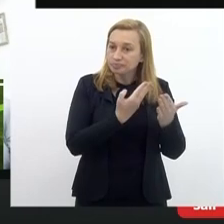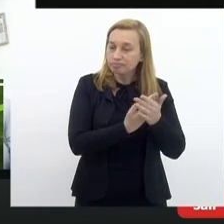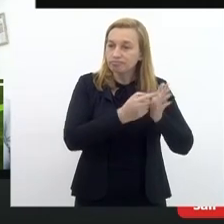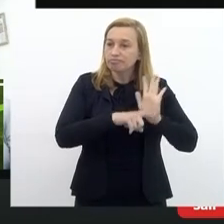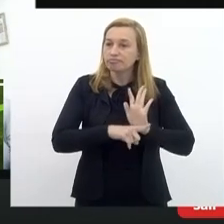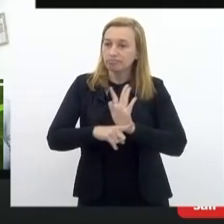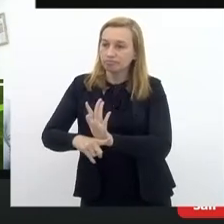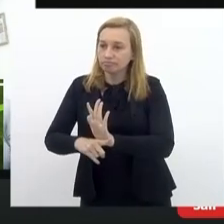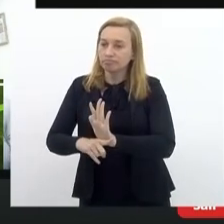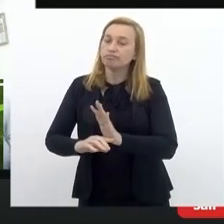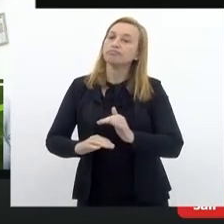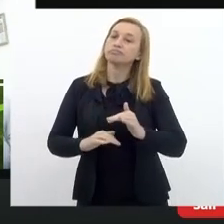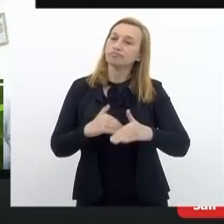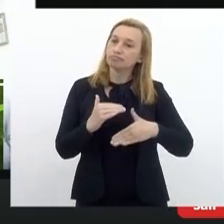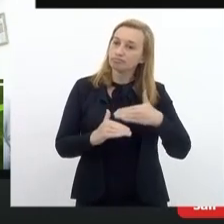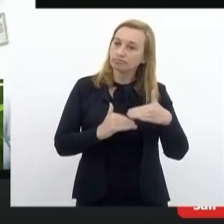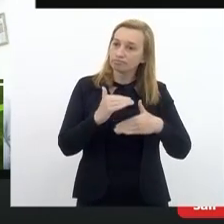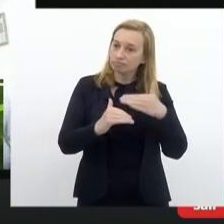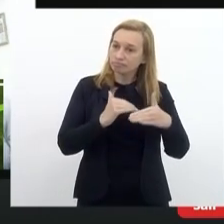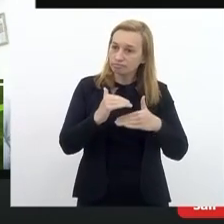ajudar nesse processo